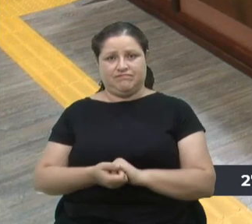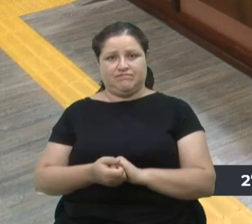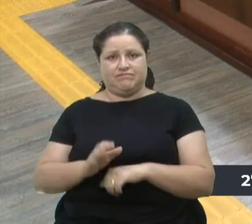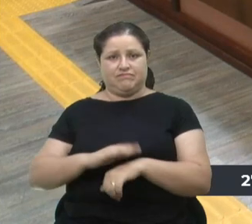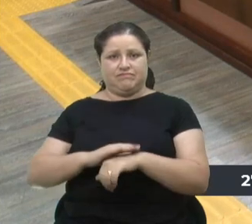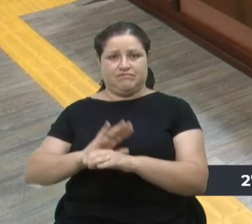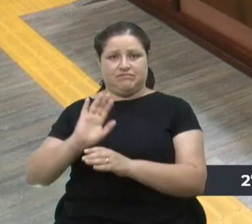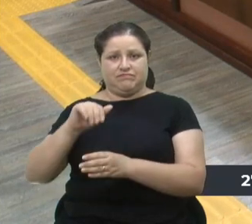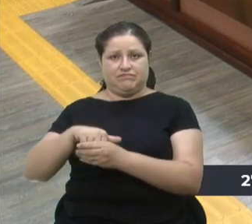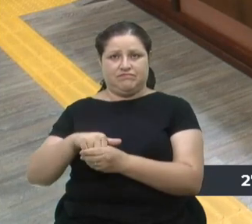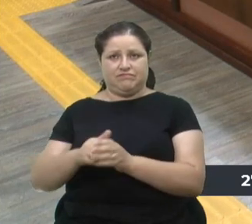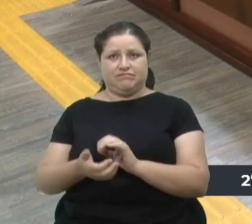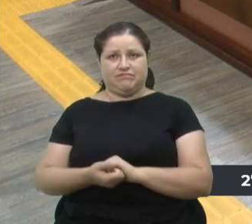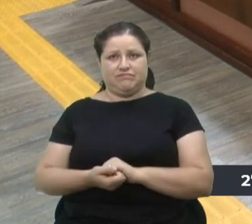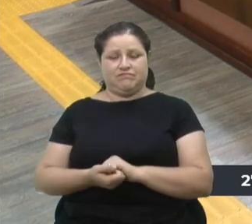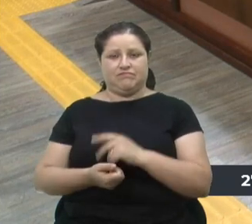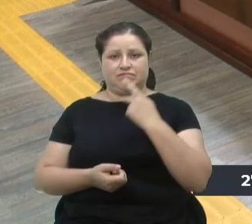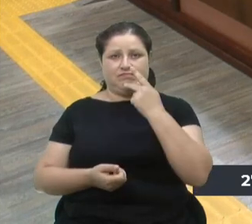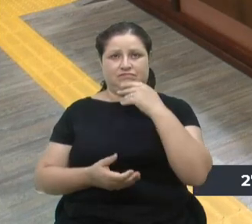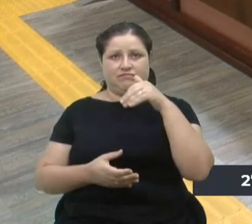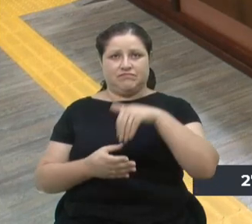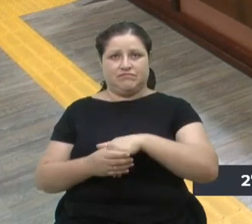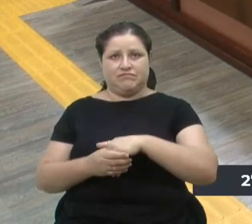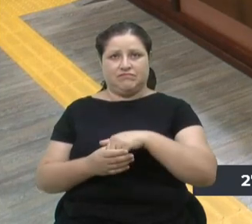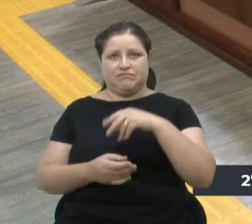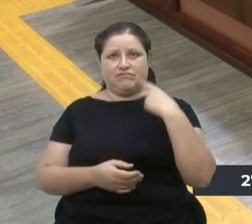votação. Para declarar o voto, Lucas Karen...